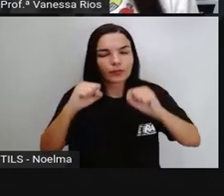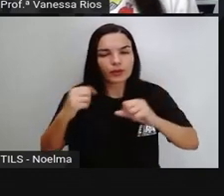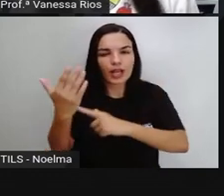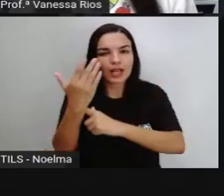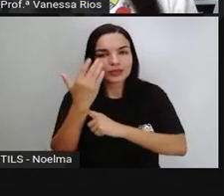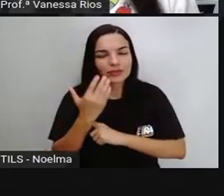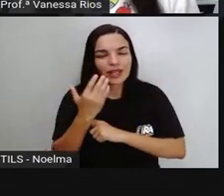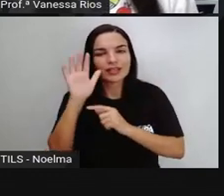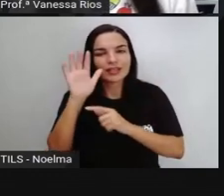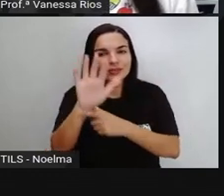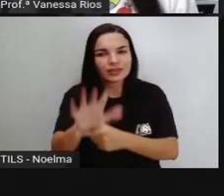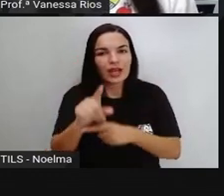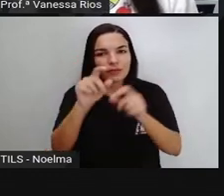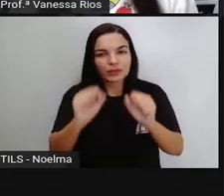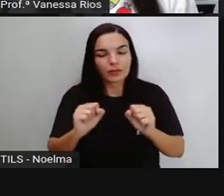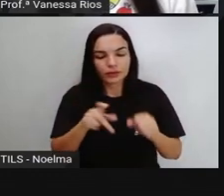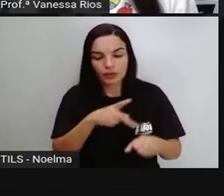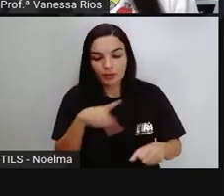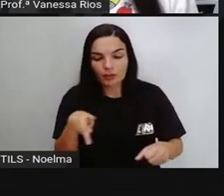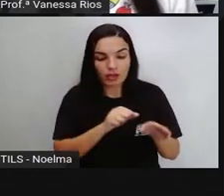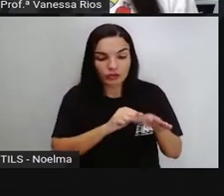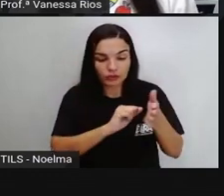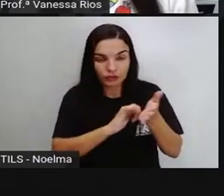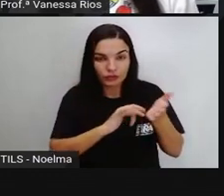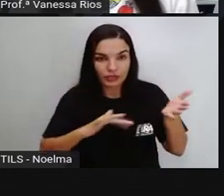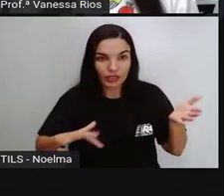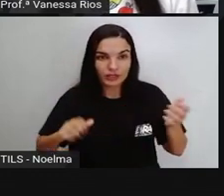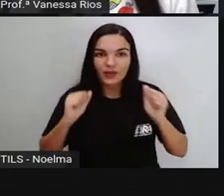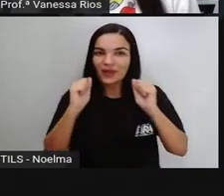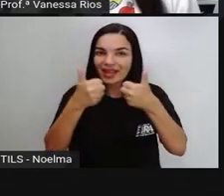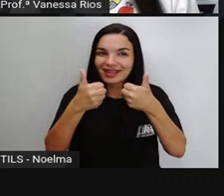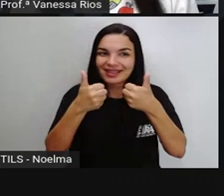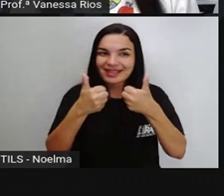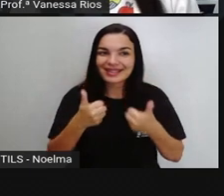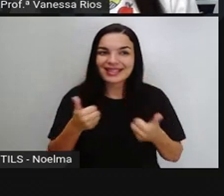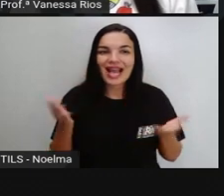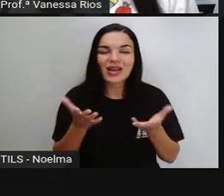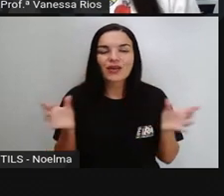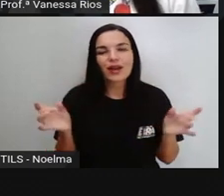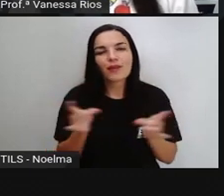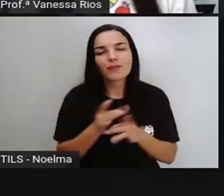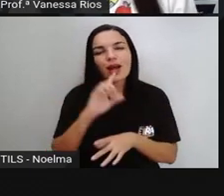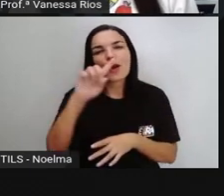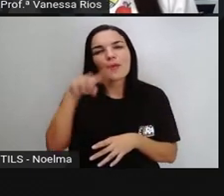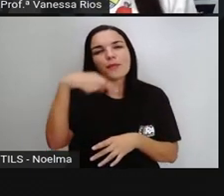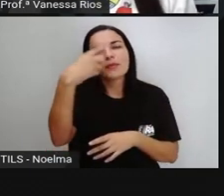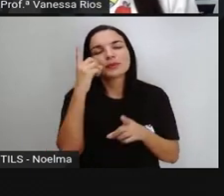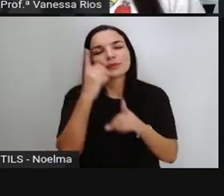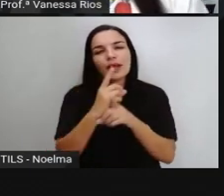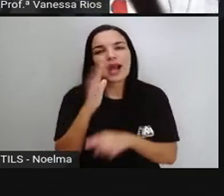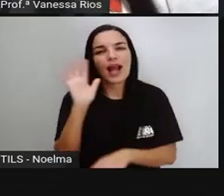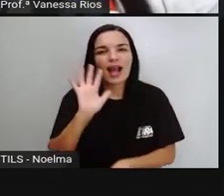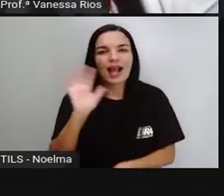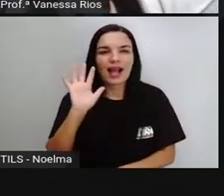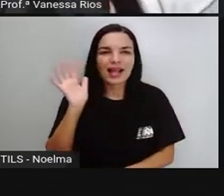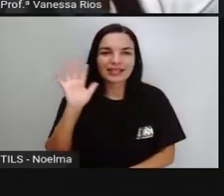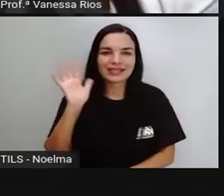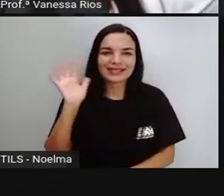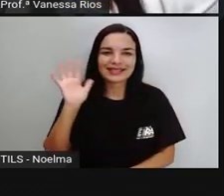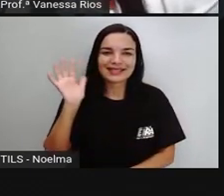ó. Continue com a atividade que a sua própria professor preparou, tá certo? E a gente se encontra aí numa próxima videoaula, ó.